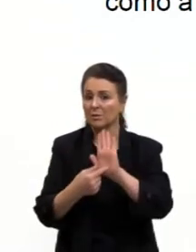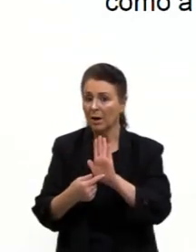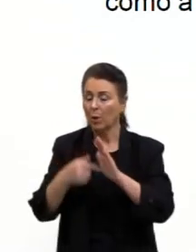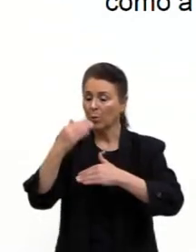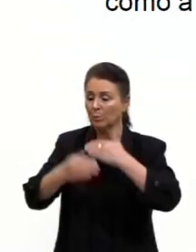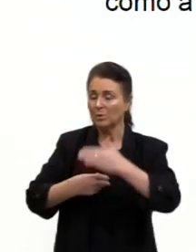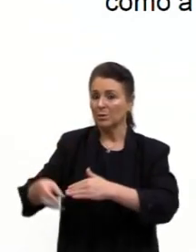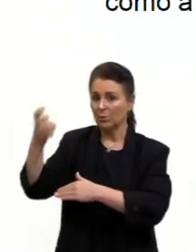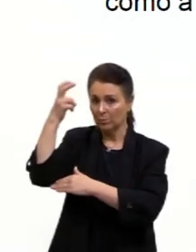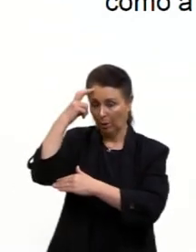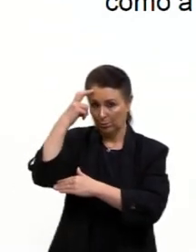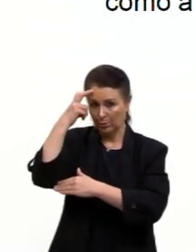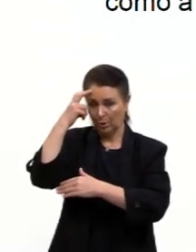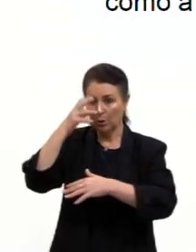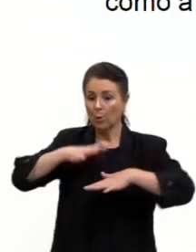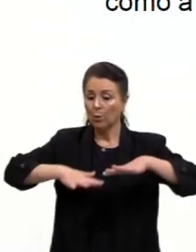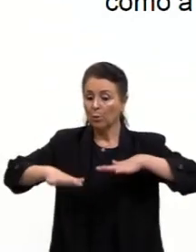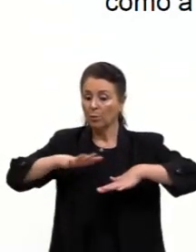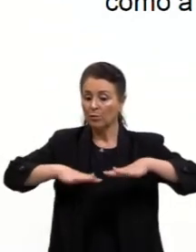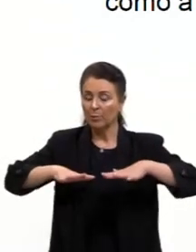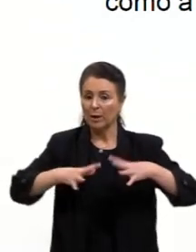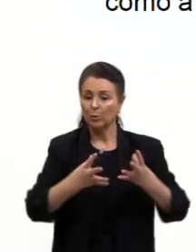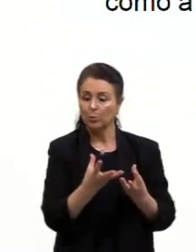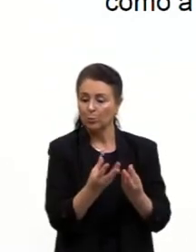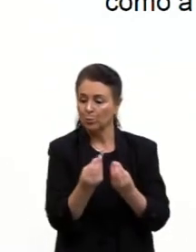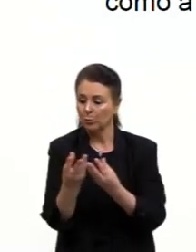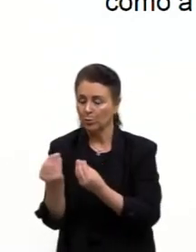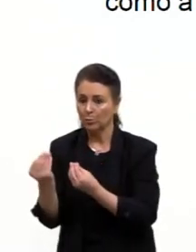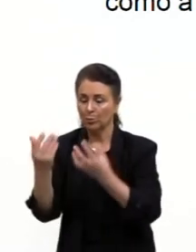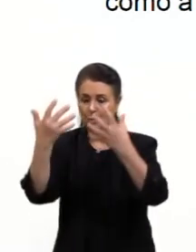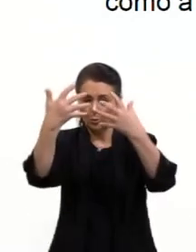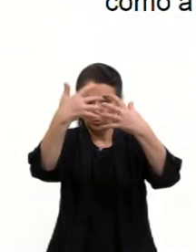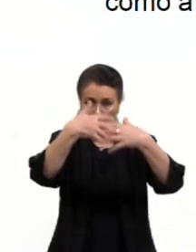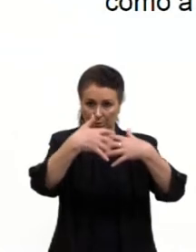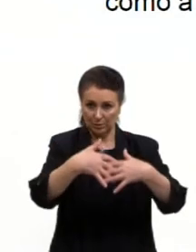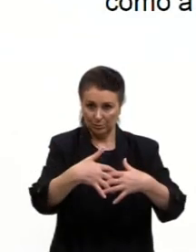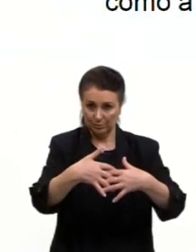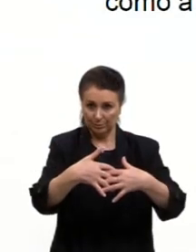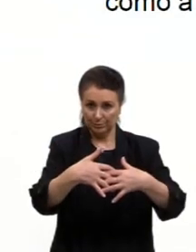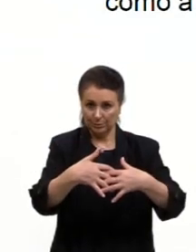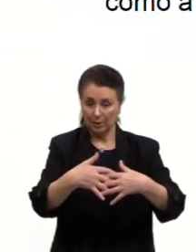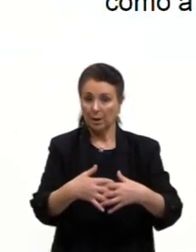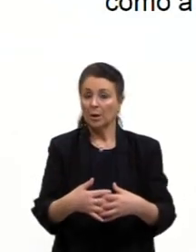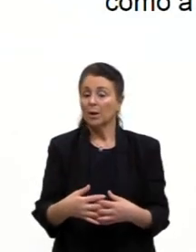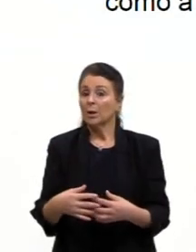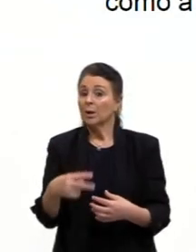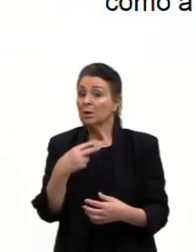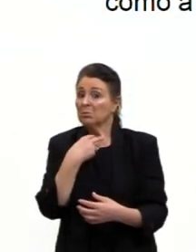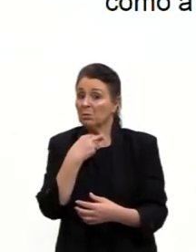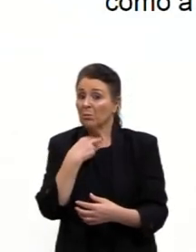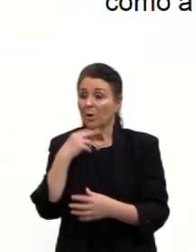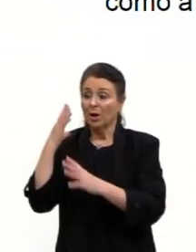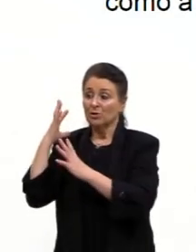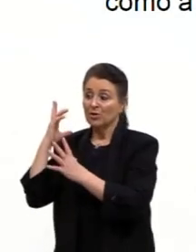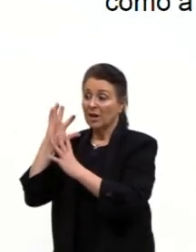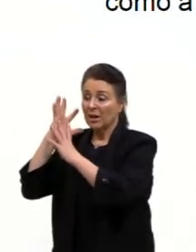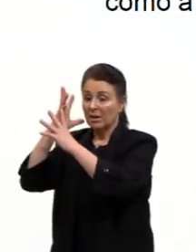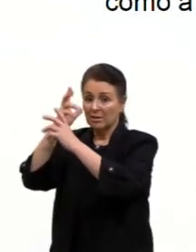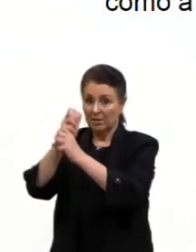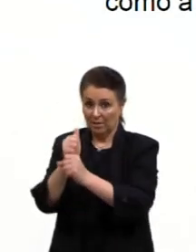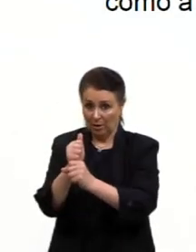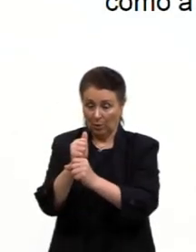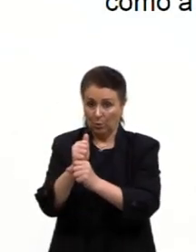seu movimento, pluralidade e complexidade. Não se trata, então, do resgate ingênuo do